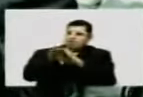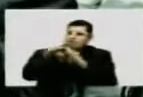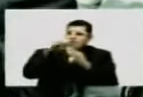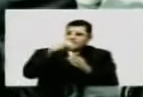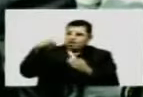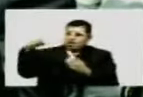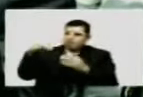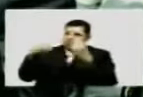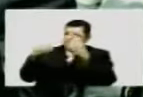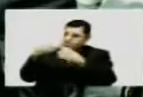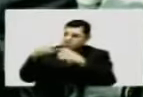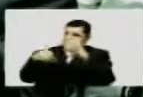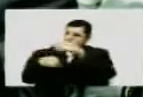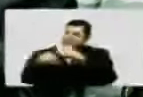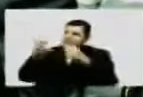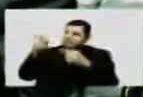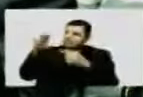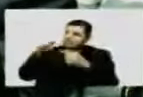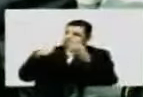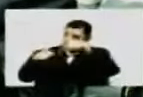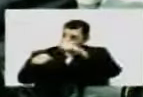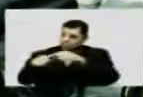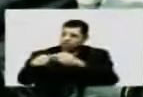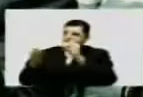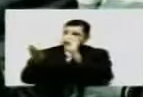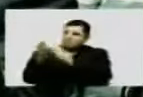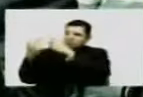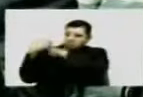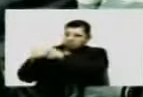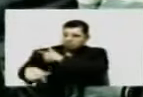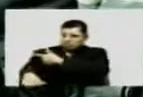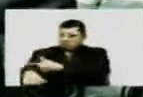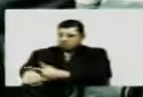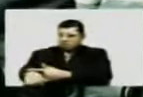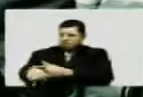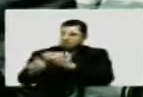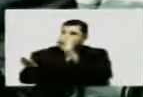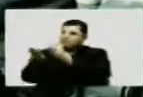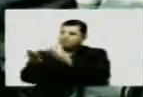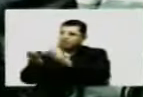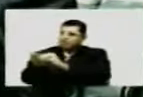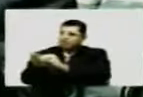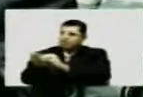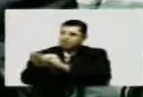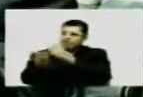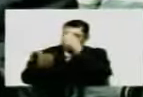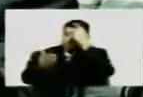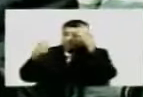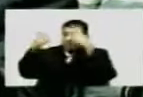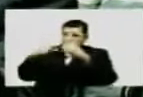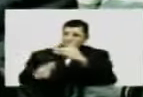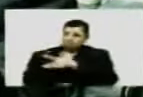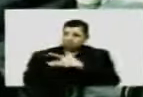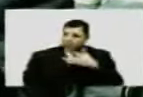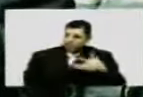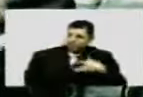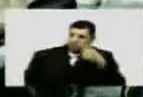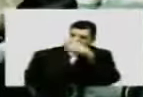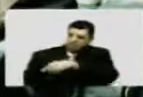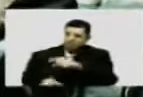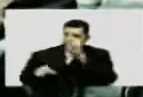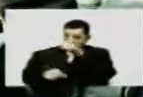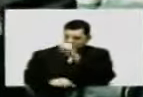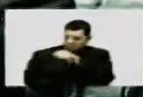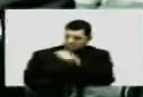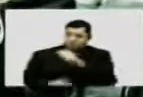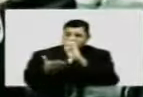a Câmara de Tabatinga foi desrespeitada pela ausência de uma autoridade, ele